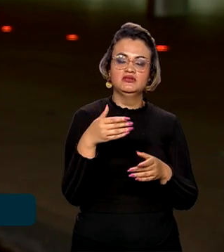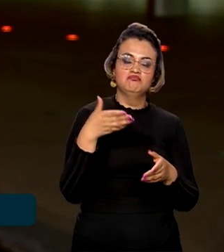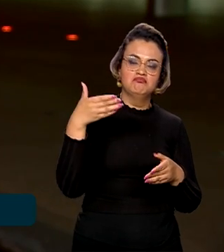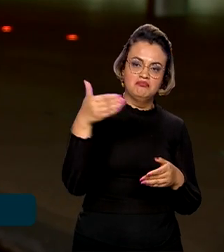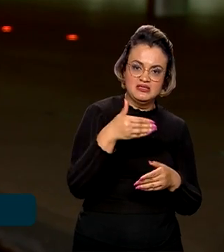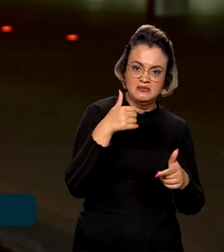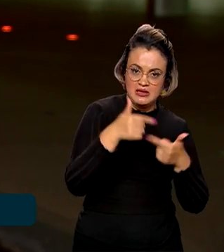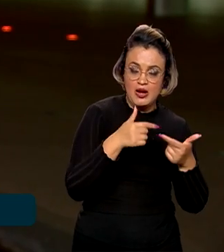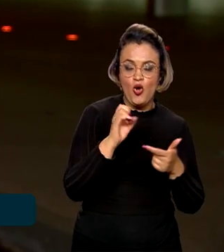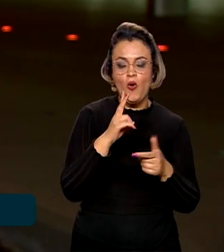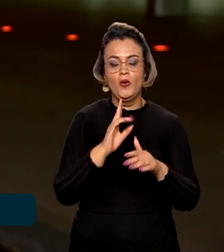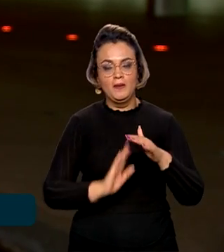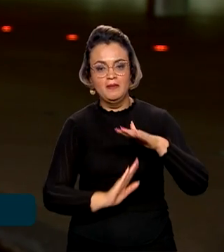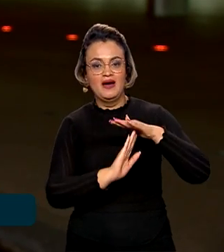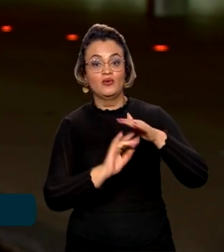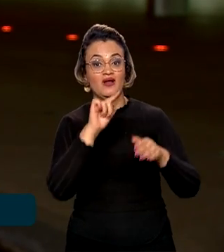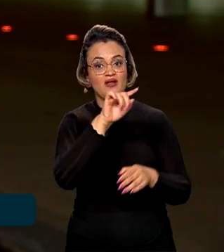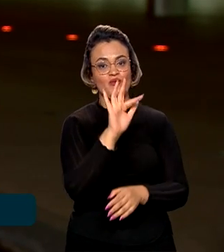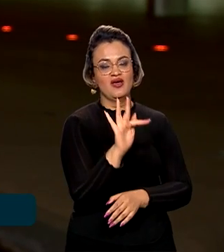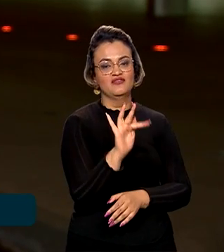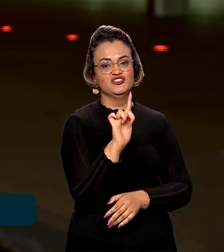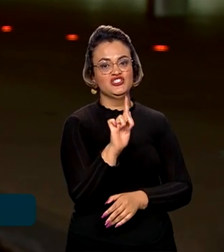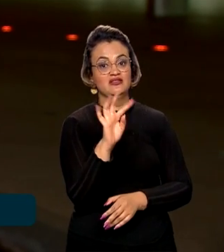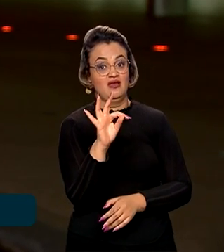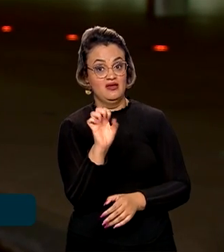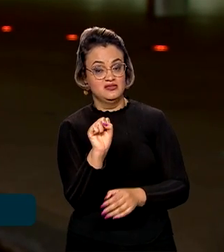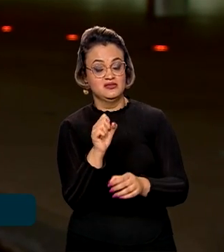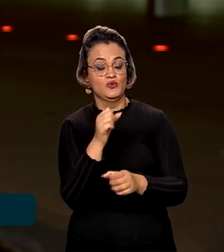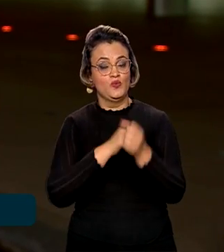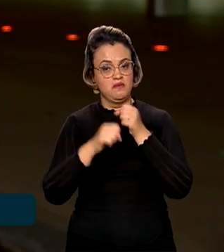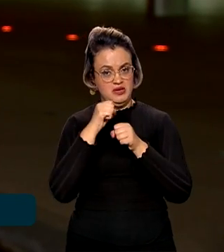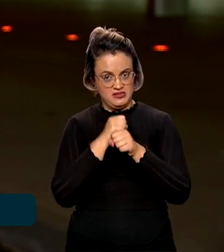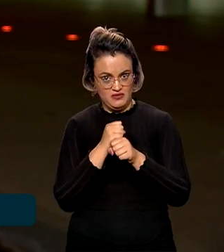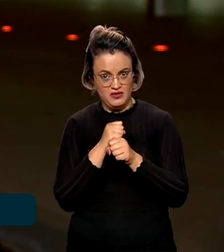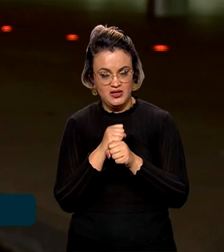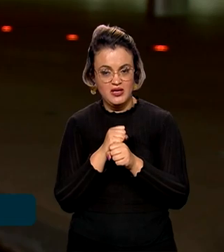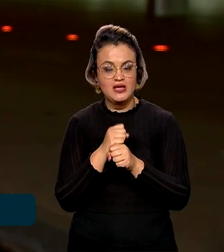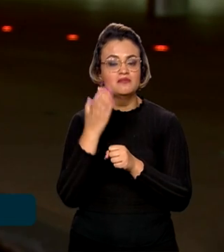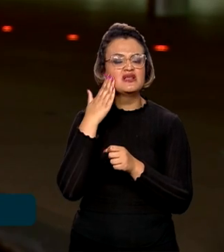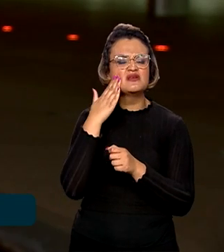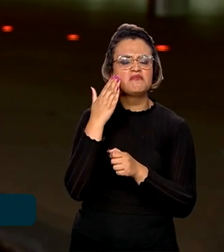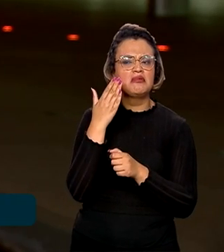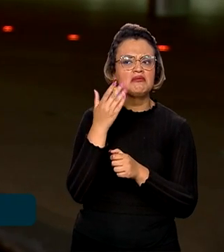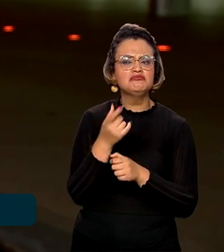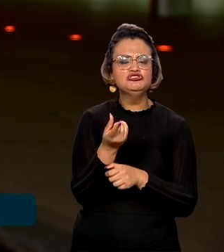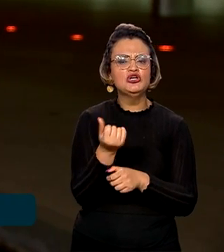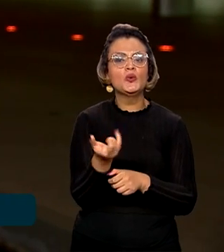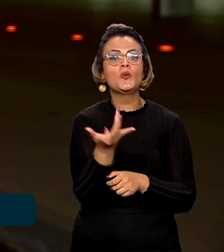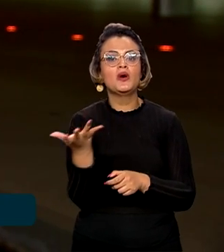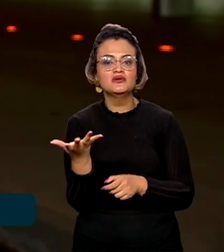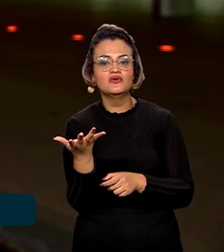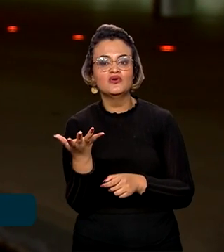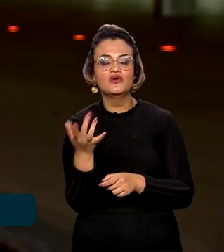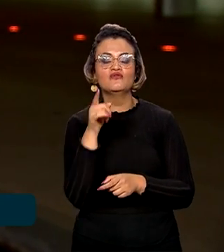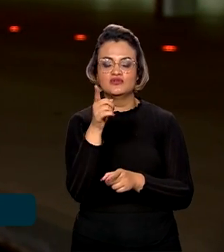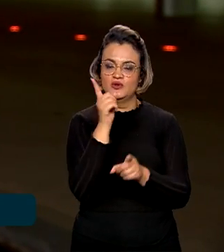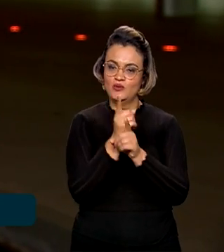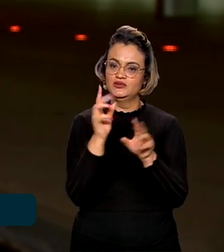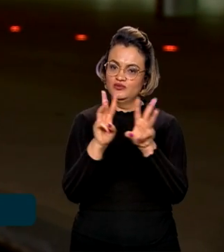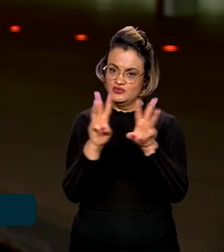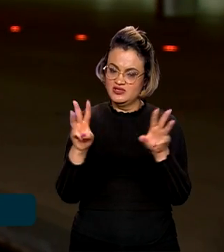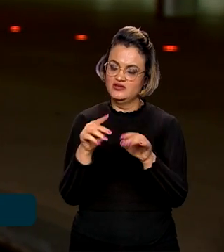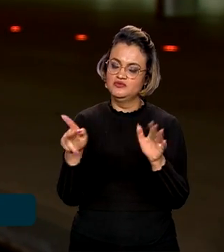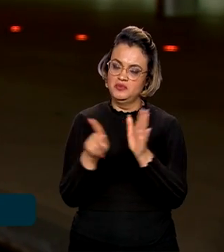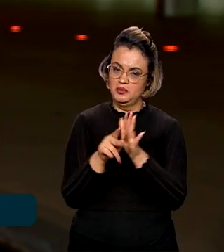vinculadas no FGTS em 2022. A consulta do saldo da conta pode ser feita pelo site da Caixa